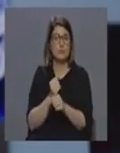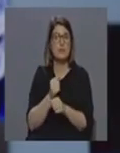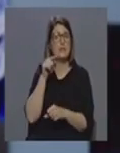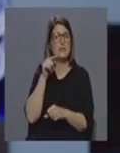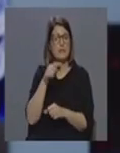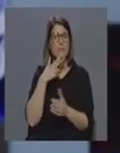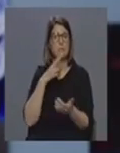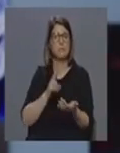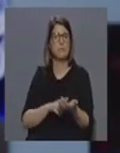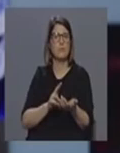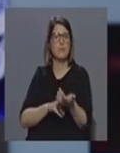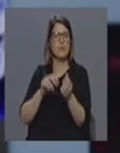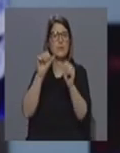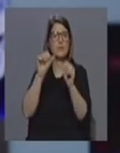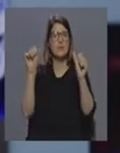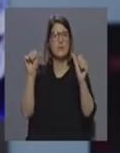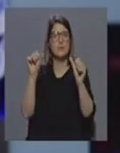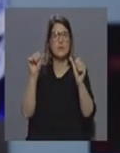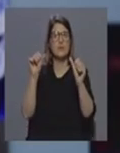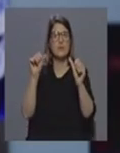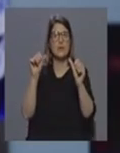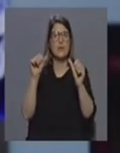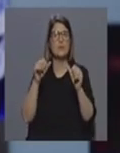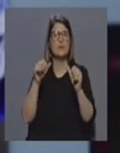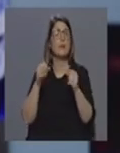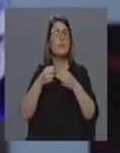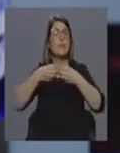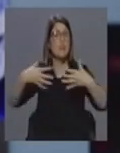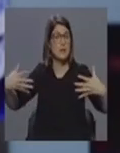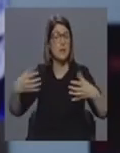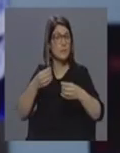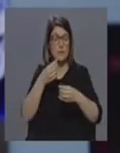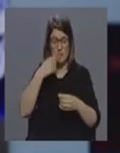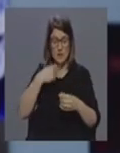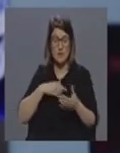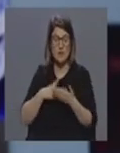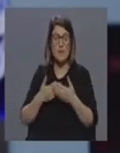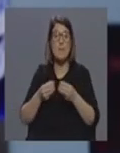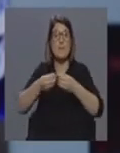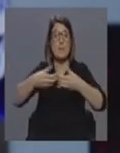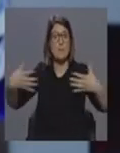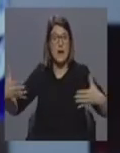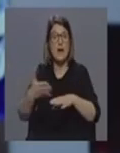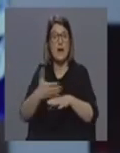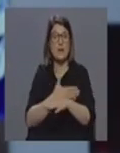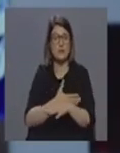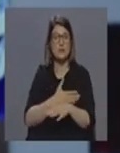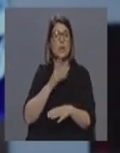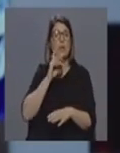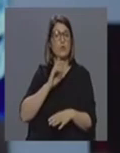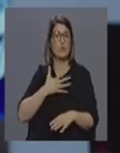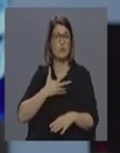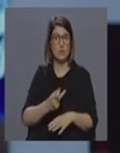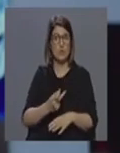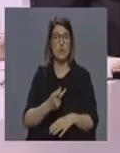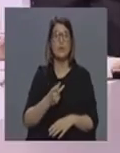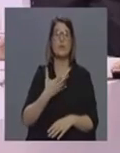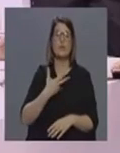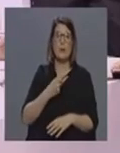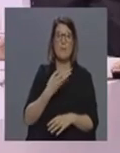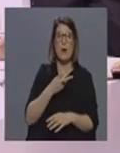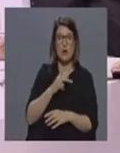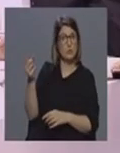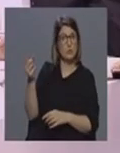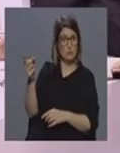colocar todo o sistema em teste em pressão e era aquilo que o Dr. Isabel Cássio e o enfermeiro Pedro também estavam a referir e a Dra. Paula que